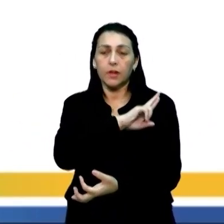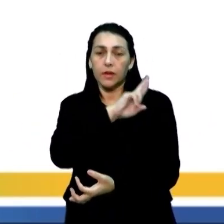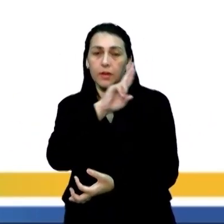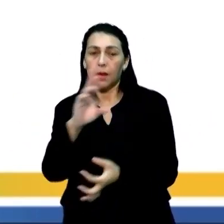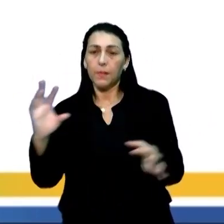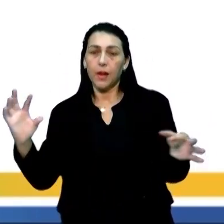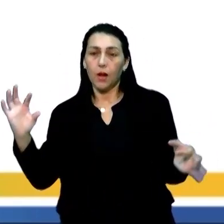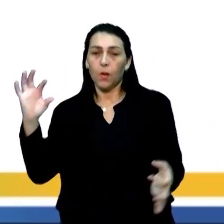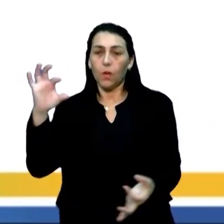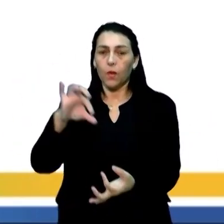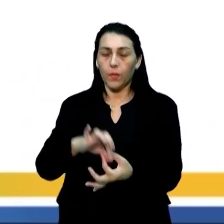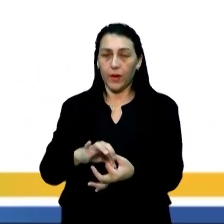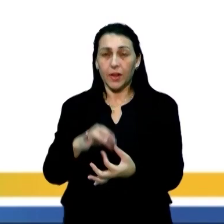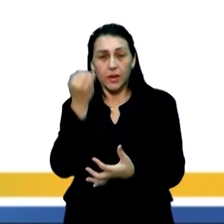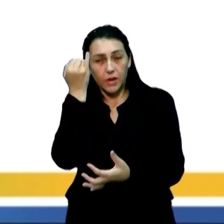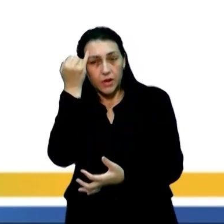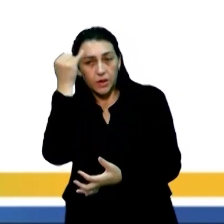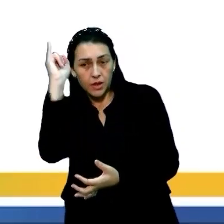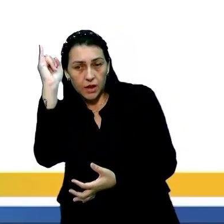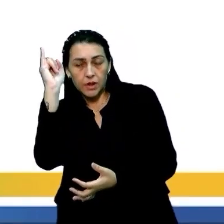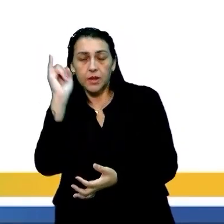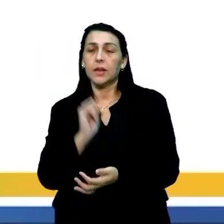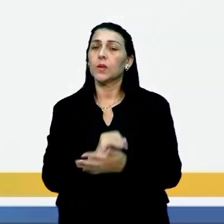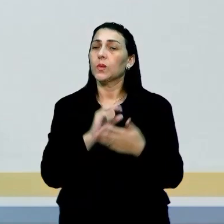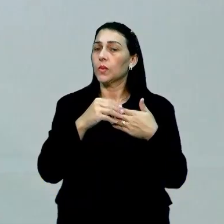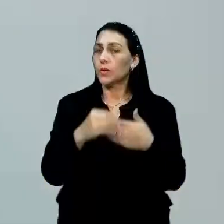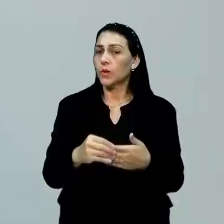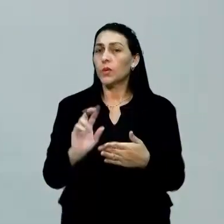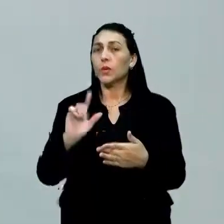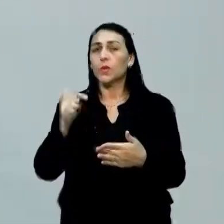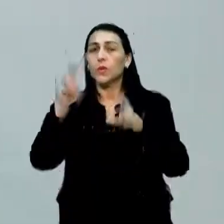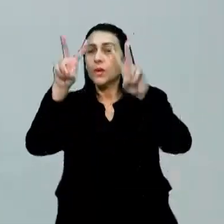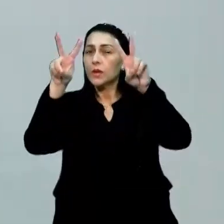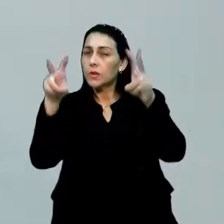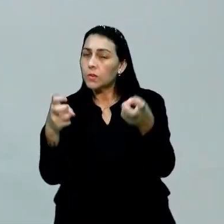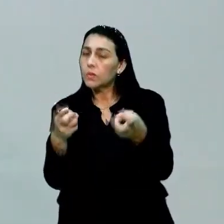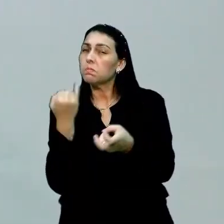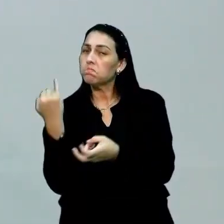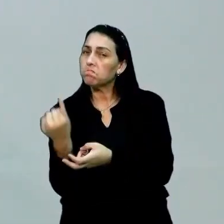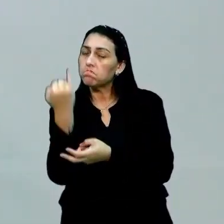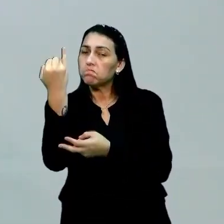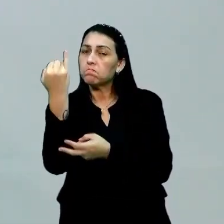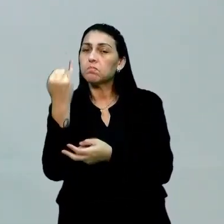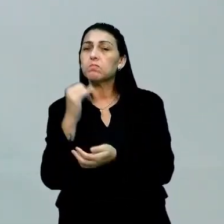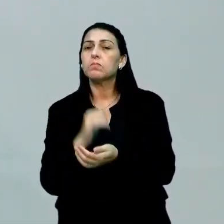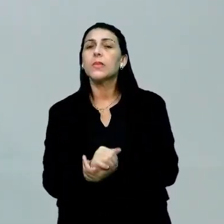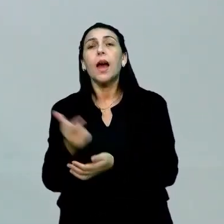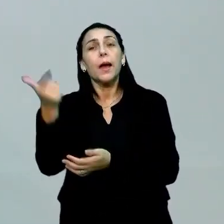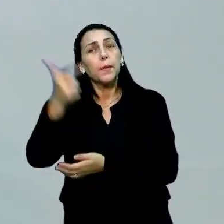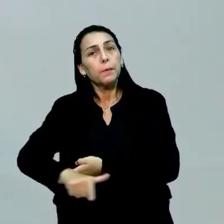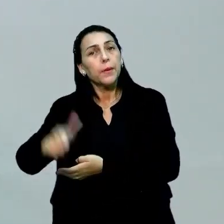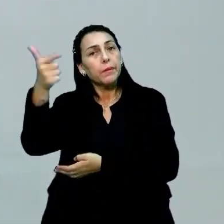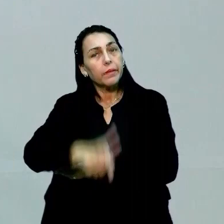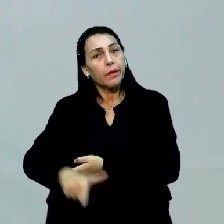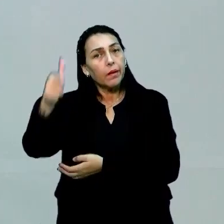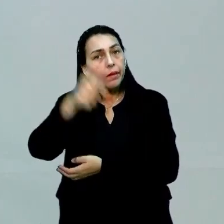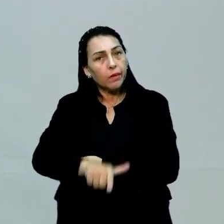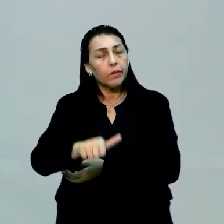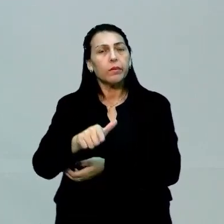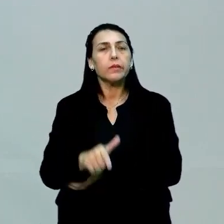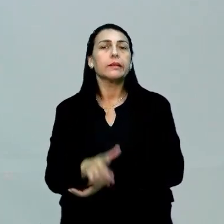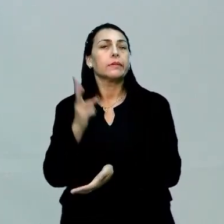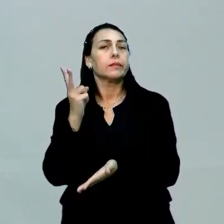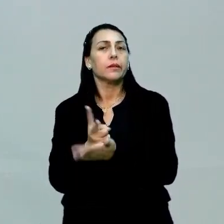conexão das ideias. Tá, eu trouxe outro assunto bem interessante, que é a questão da repetição, né? Nós